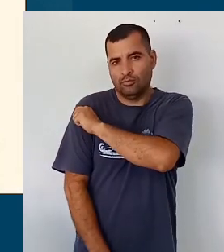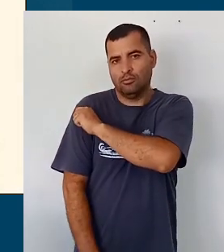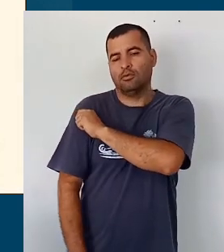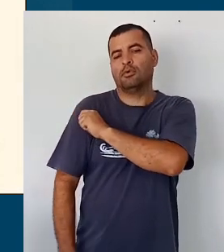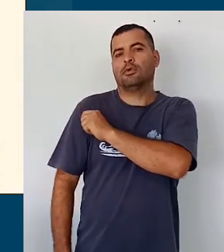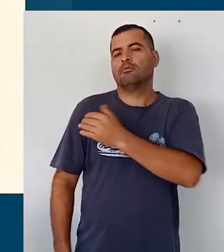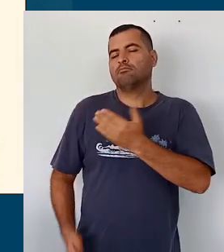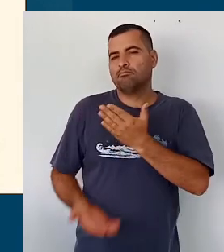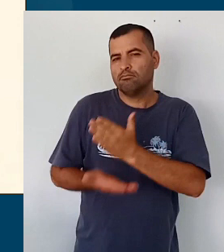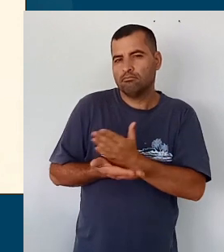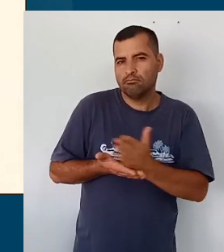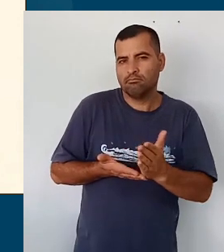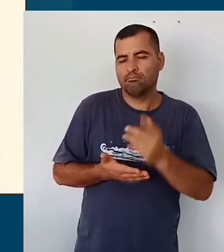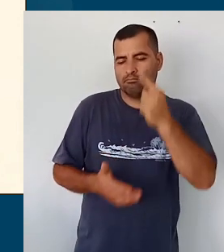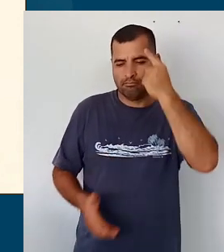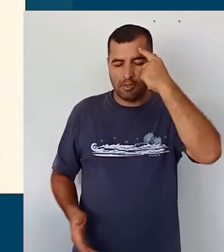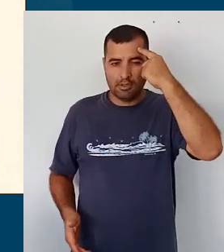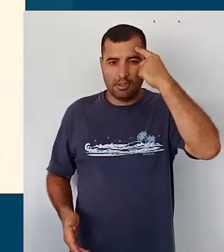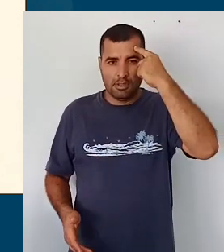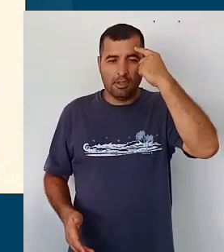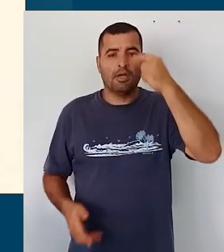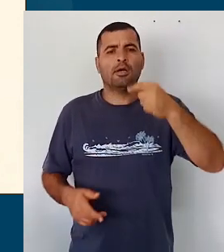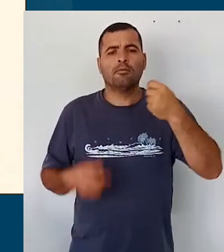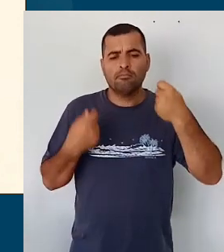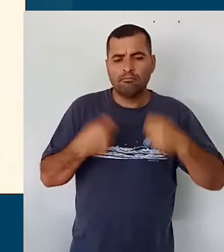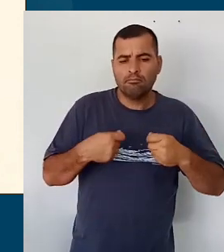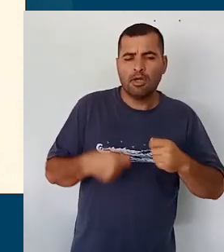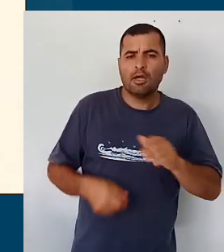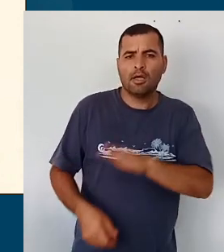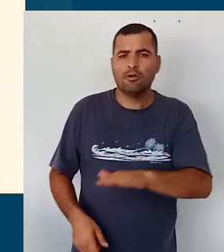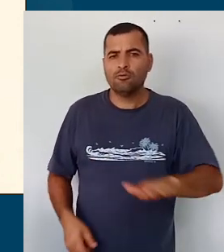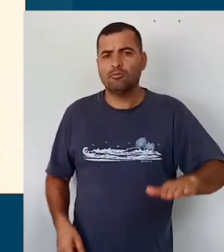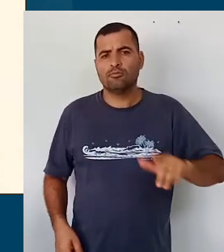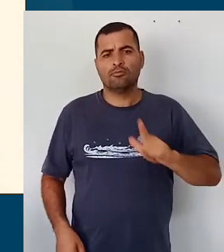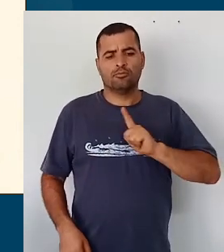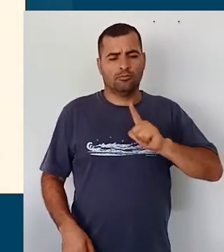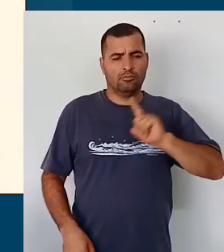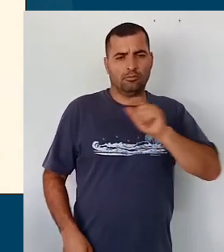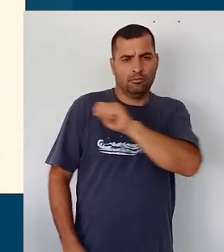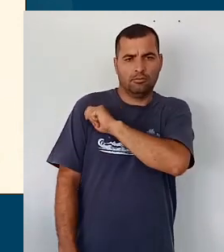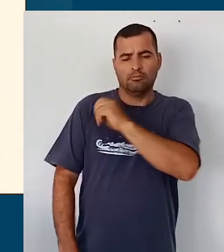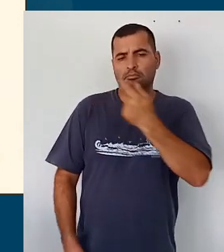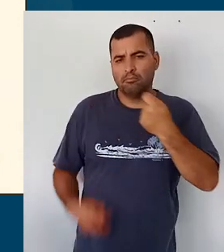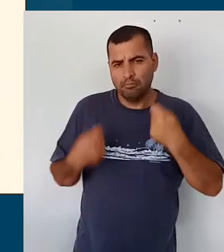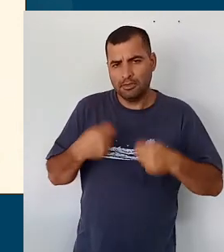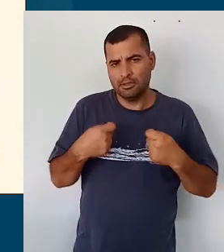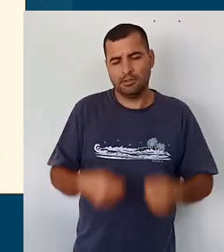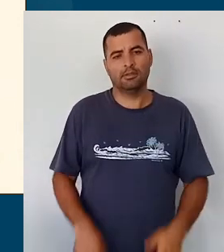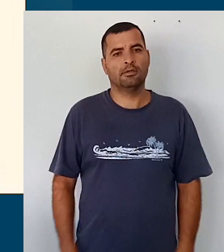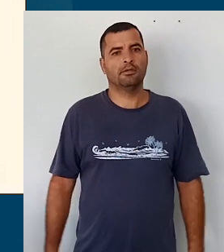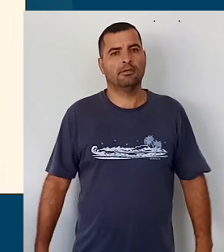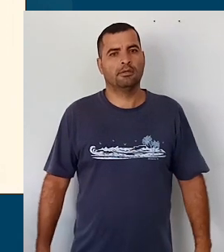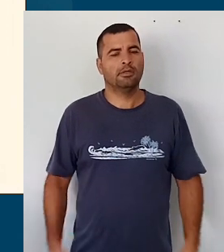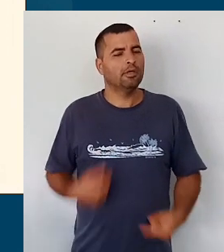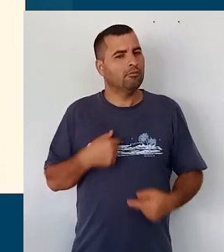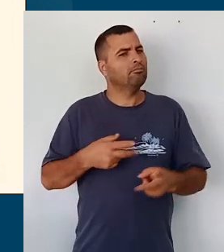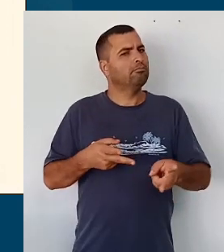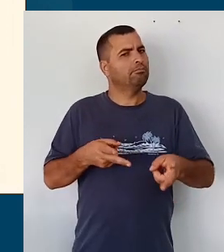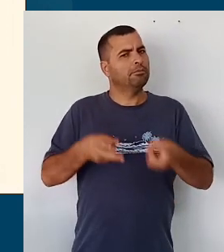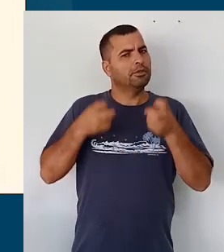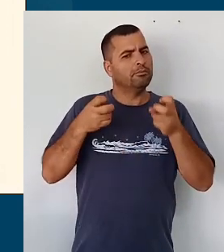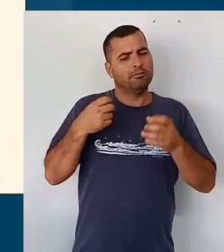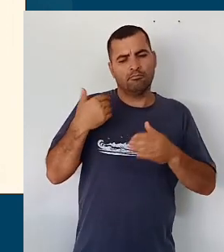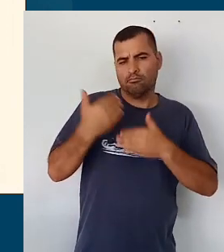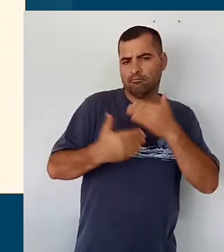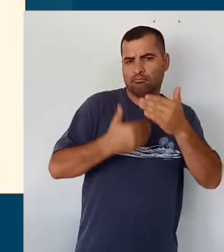a partir das necessidades que esse estudante tem, porque uma coisa que deu para perceber muito claramente durante todo o trabalho que a